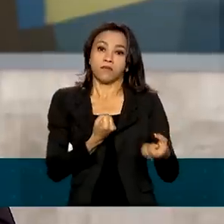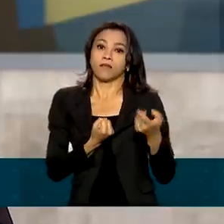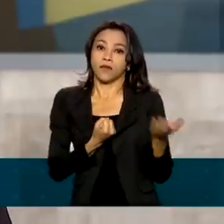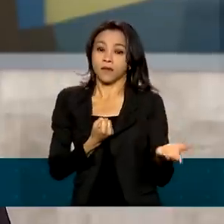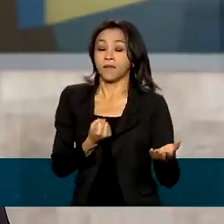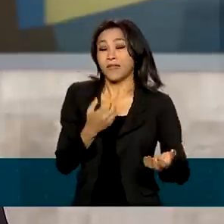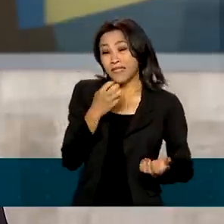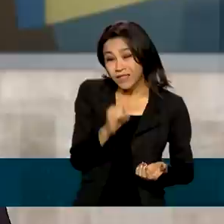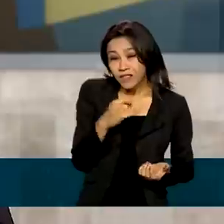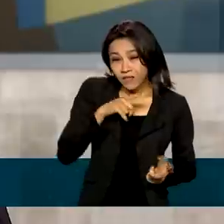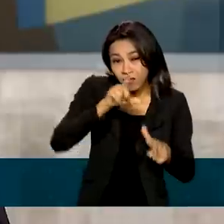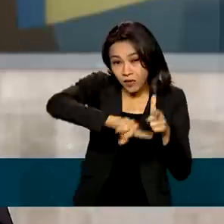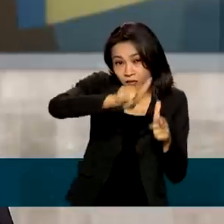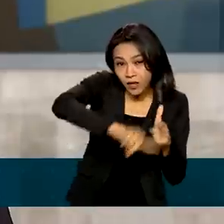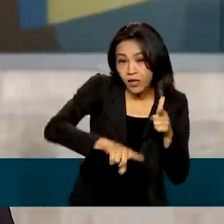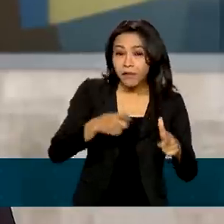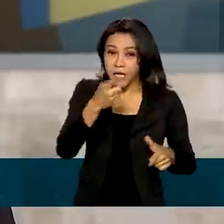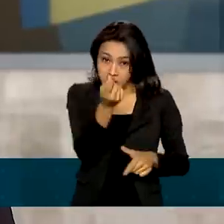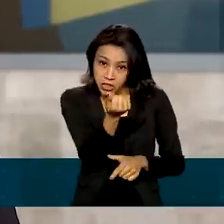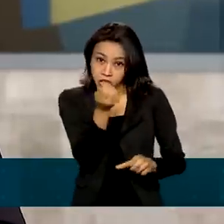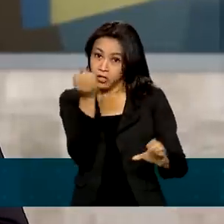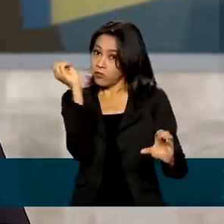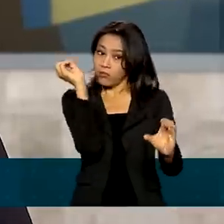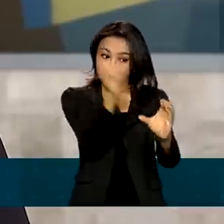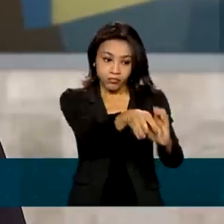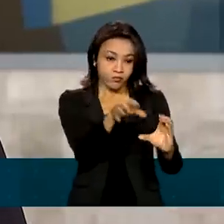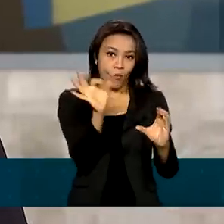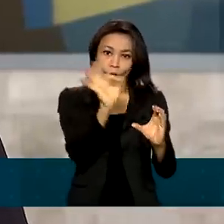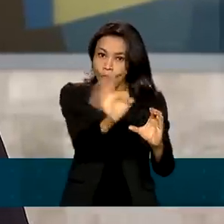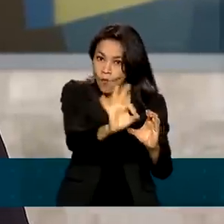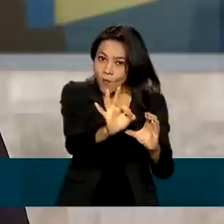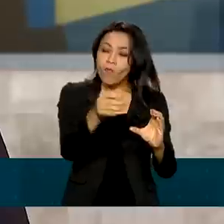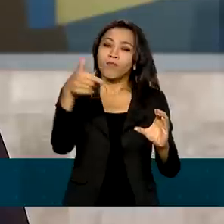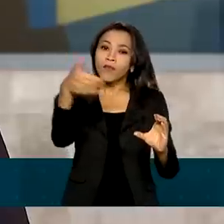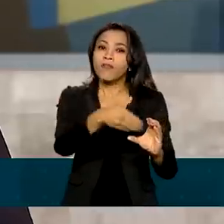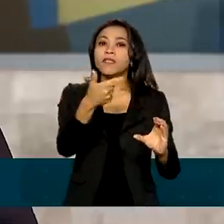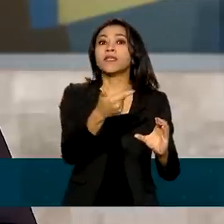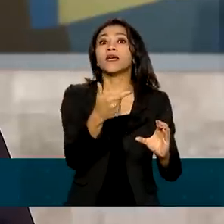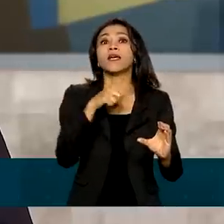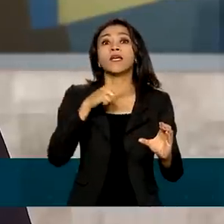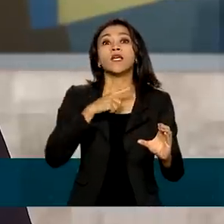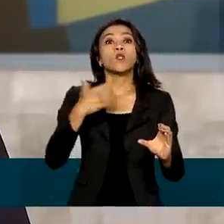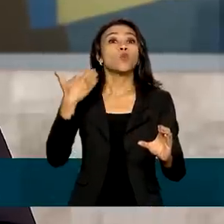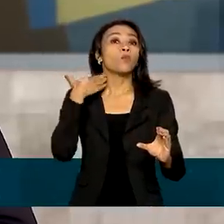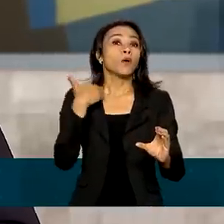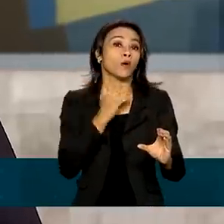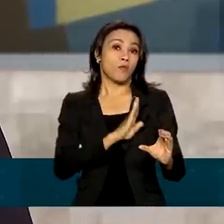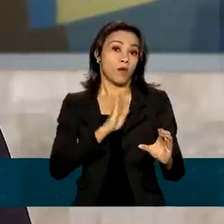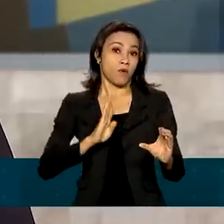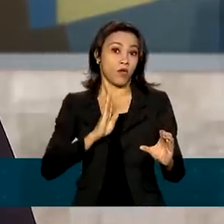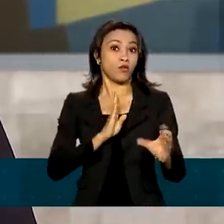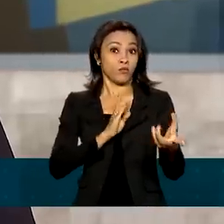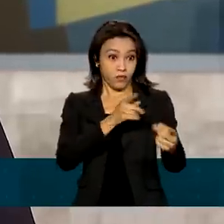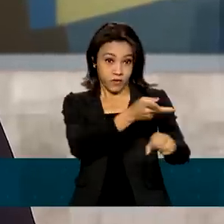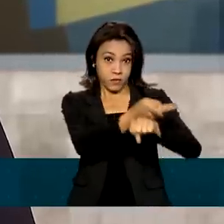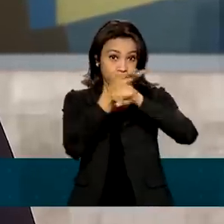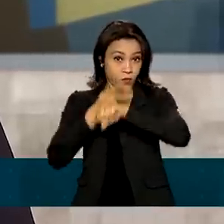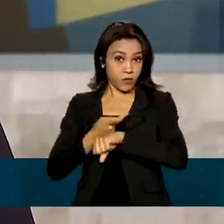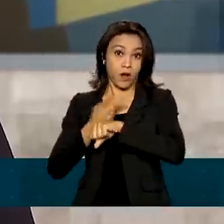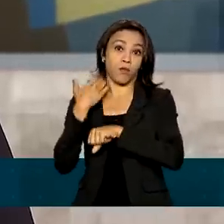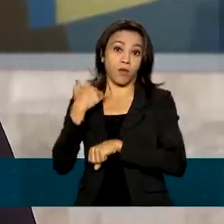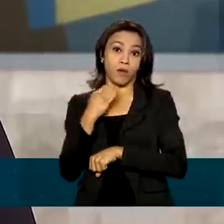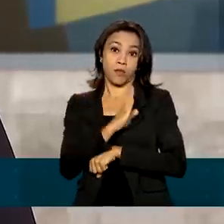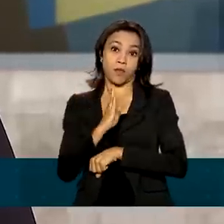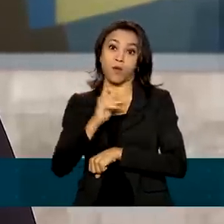Caso tenha algum problema, esse dinheiro não caia na conta, esse dinheiro vai estar disponível em uma conta no Banco do Brasil para resgate em até